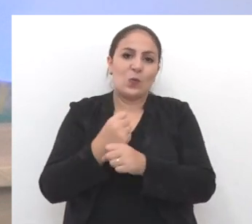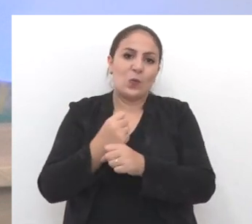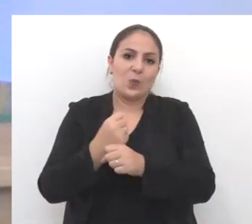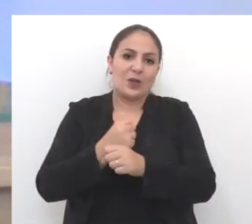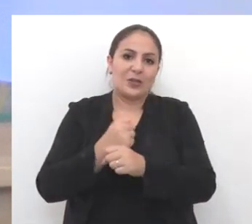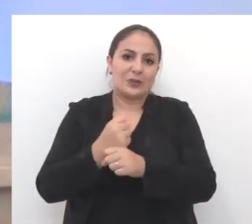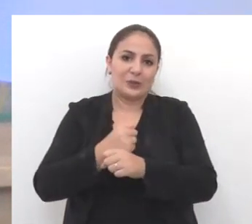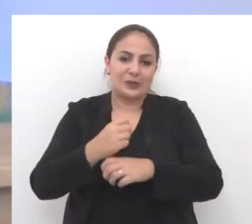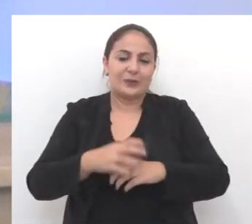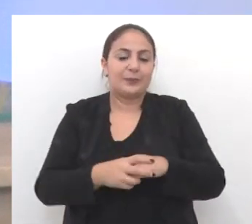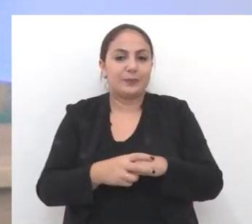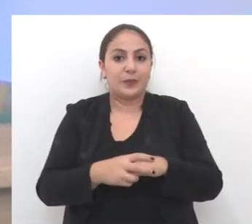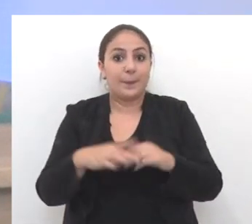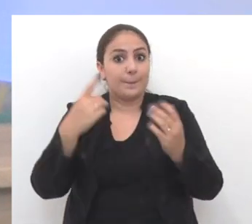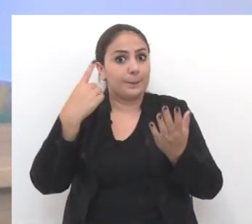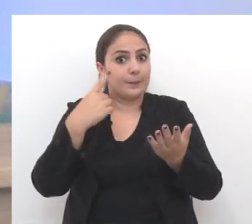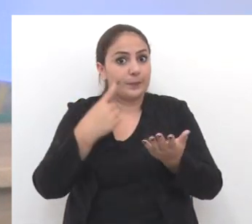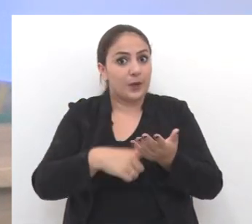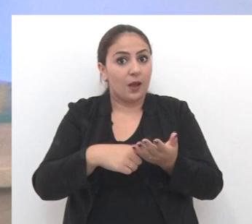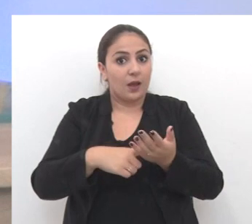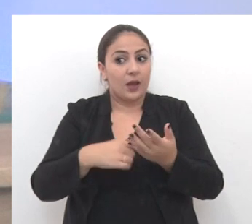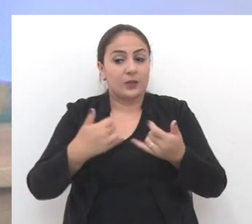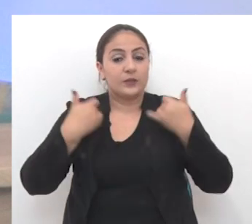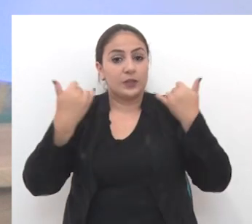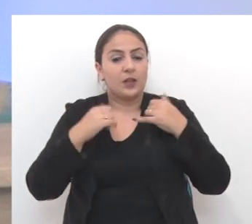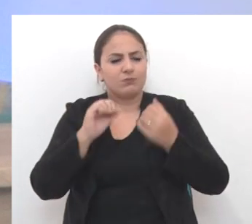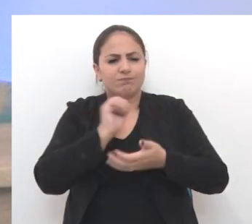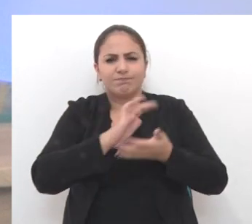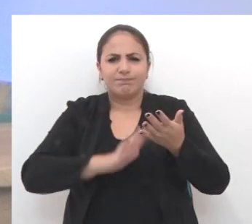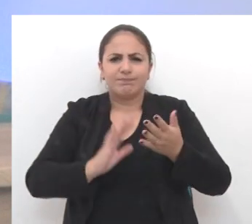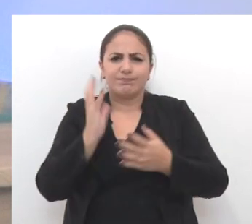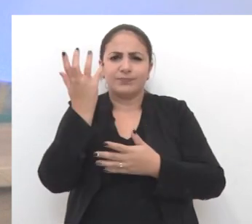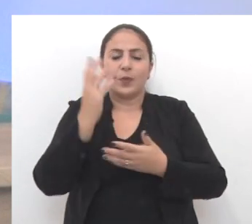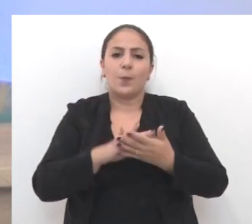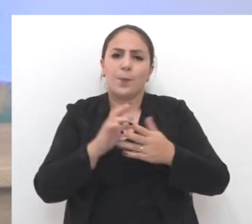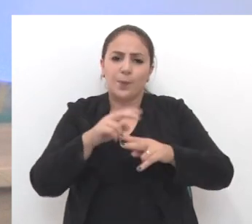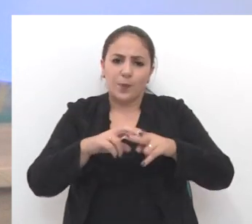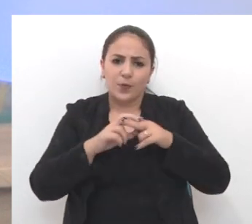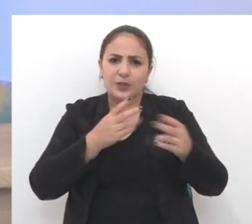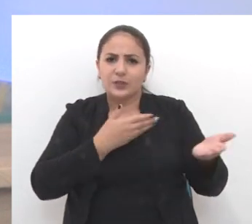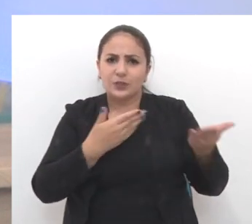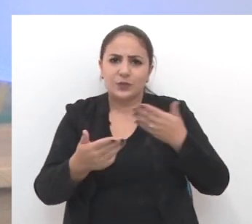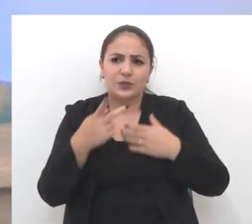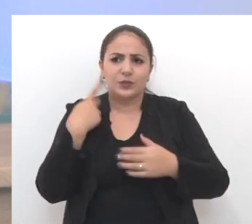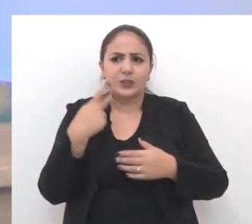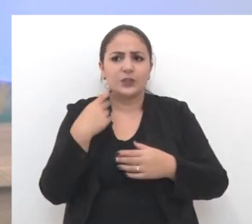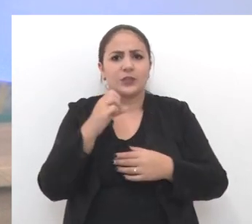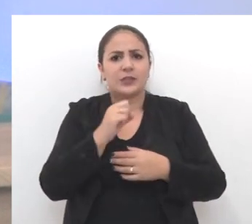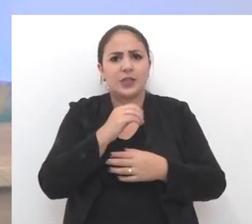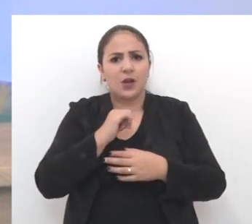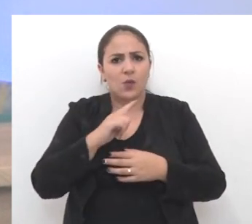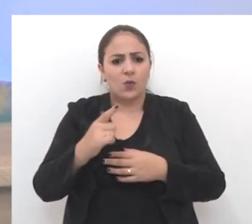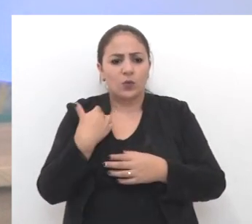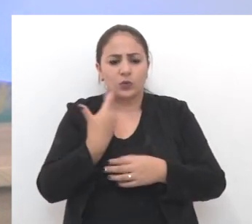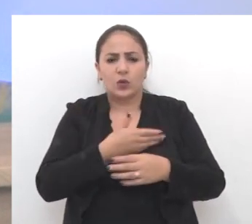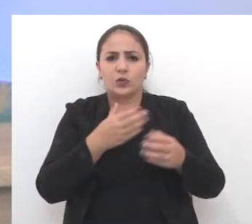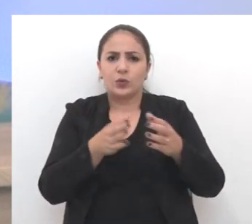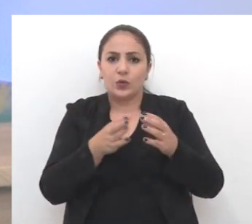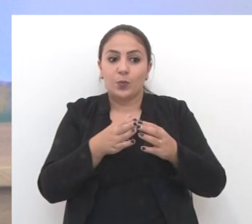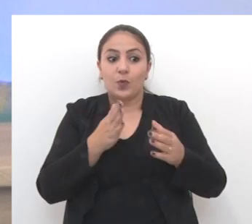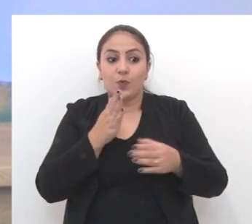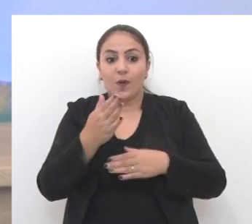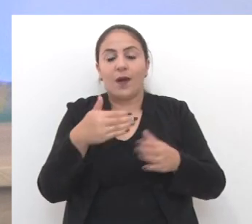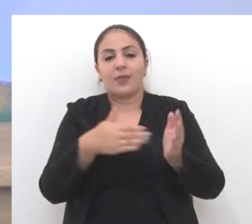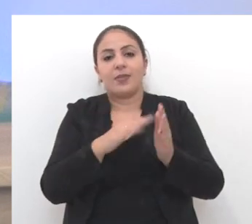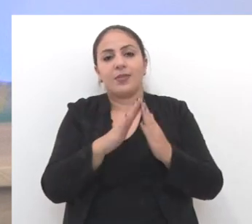e, para marcar o aniversário, diversas atividades estão acontecendo. Por isso, a convite do vereador Saul Spinelli, a nossa